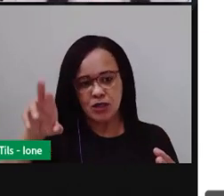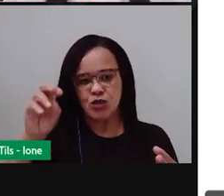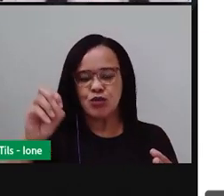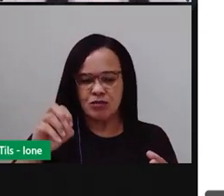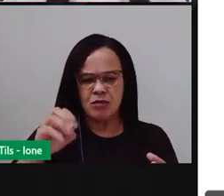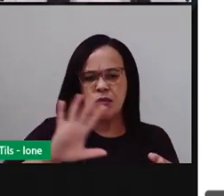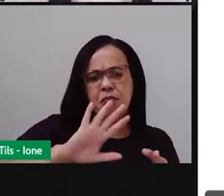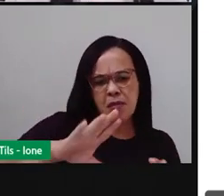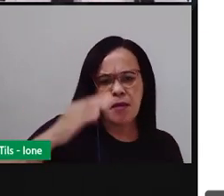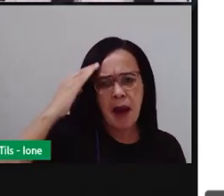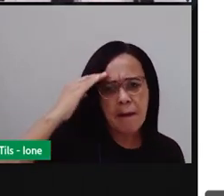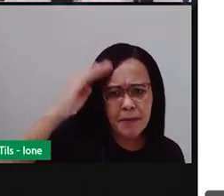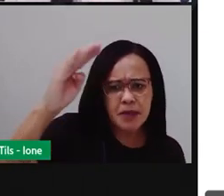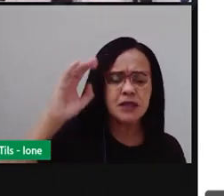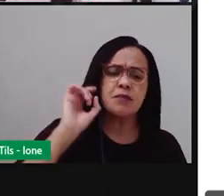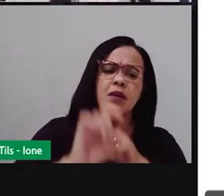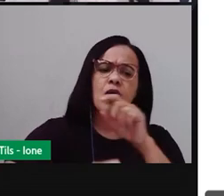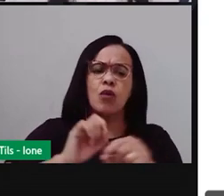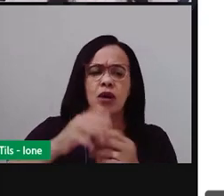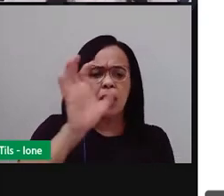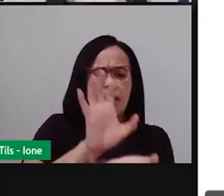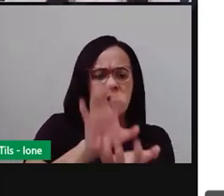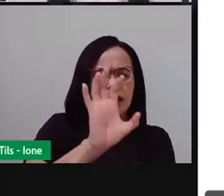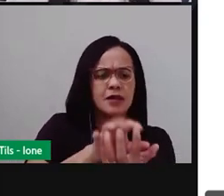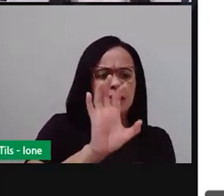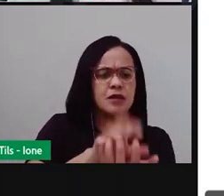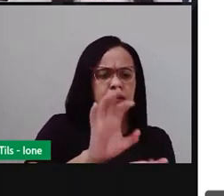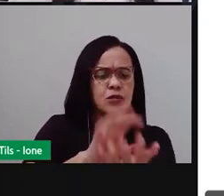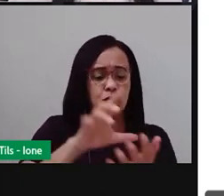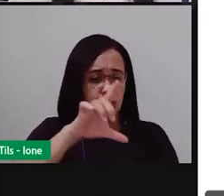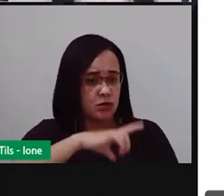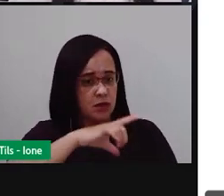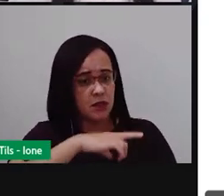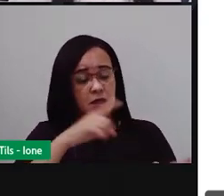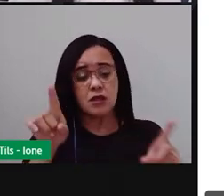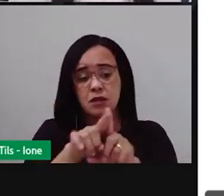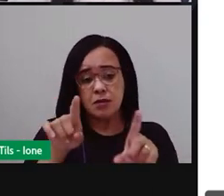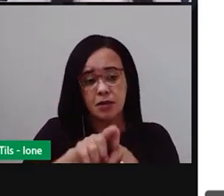em Pernambuco, e Campina Grande, em Paraíba.